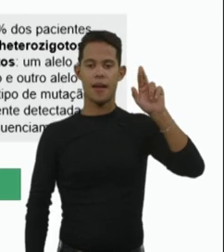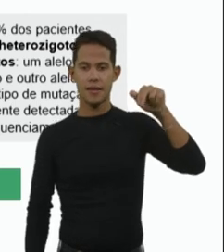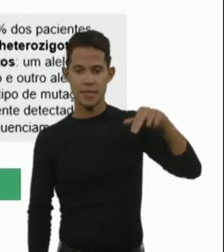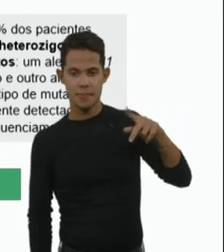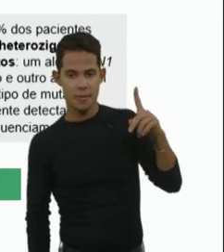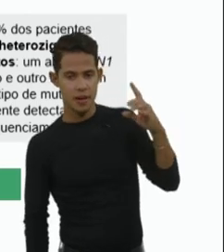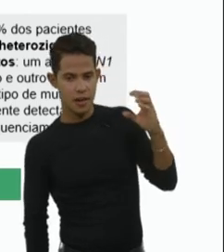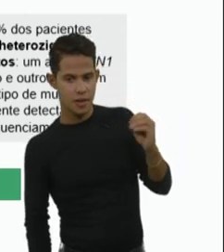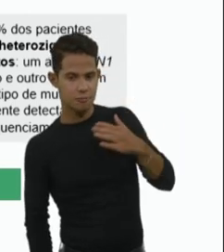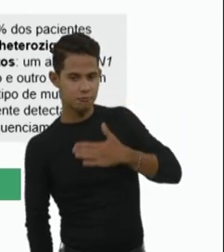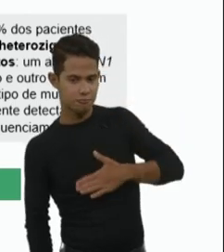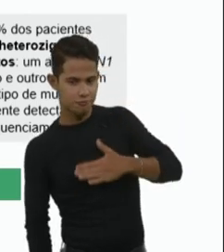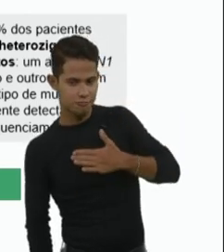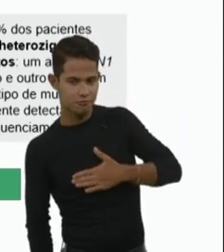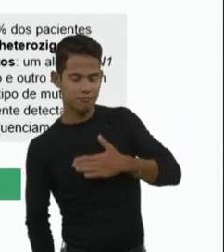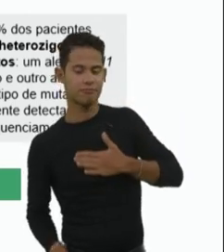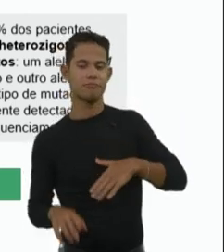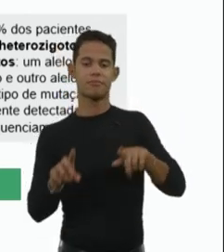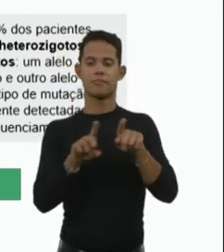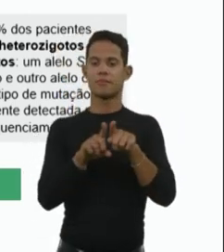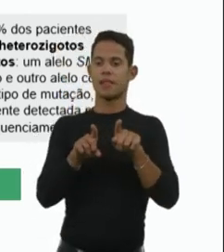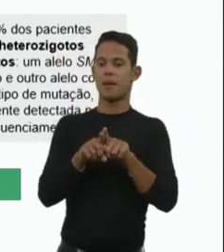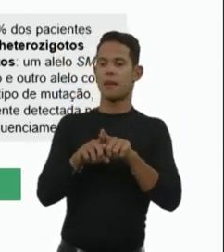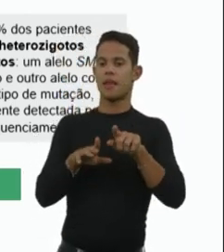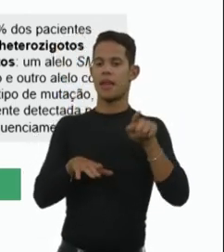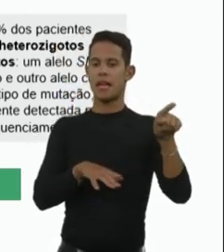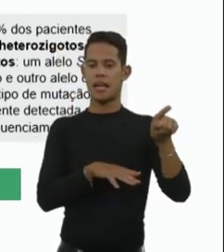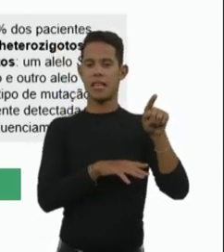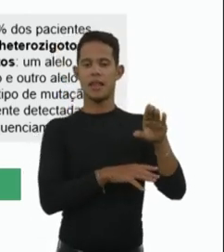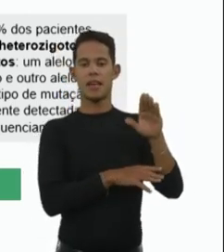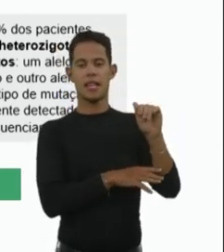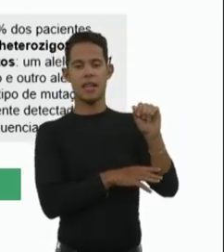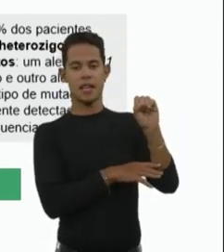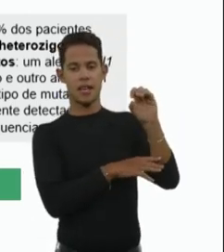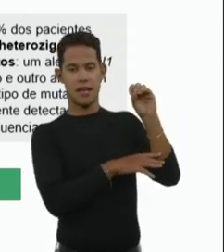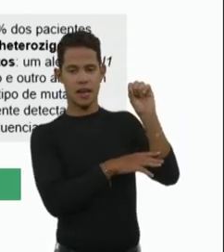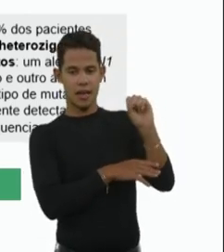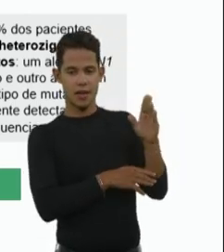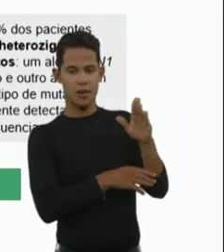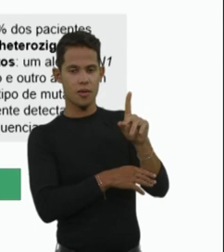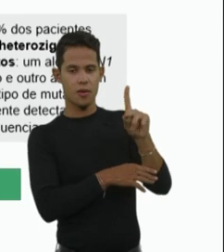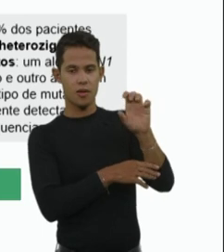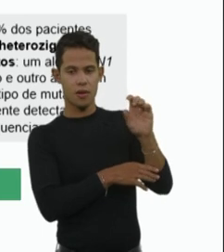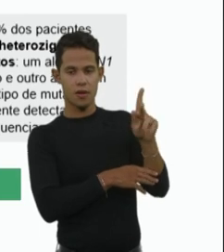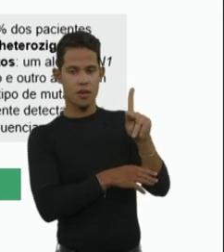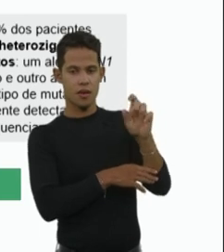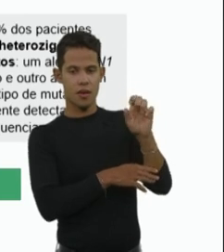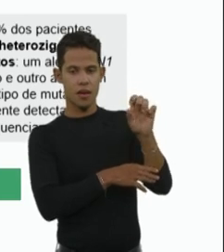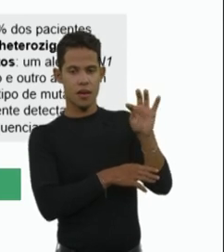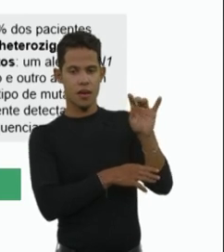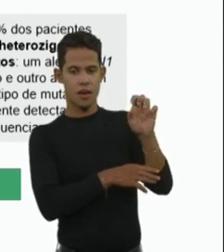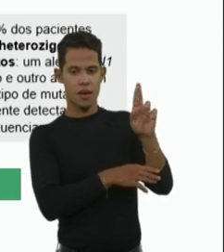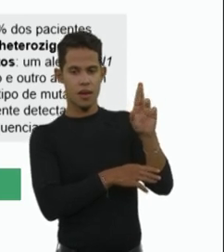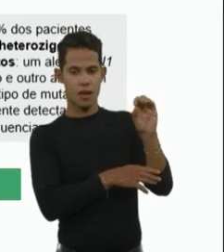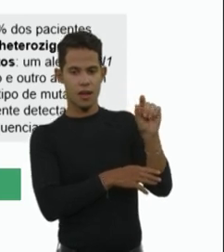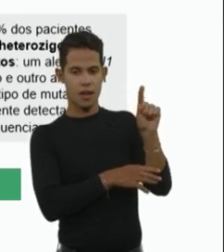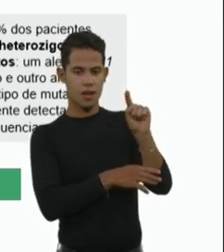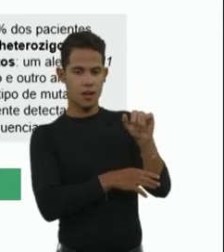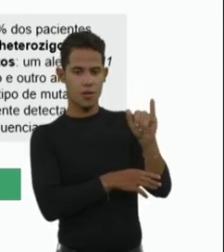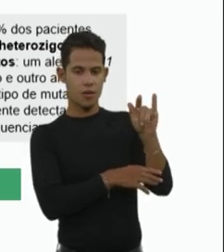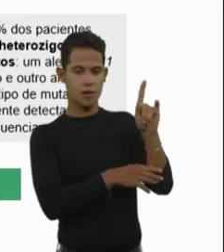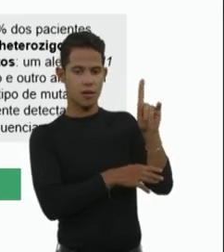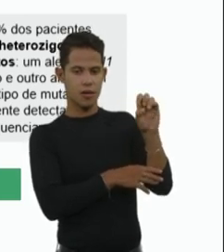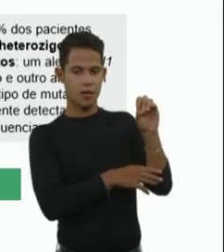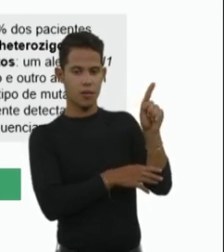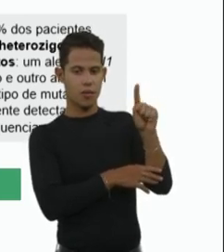é que, infelizmente, então, nesses casos de heterosegose compostos, a gente não vai pegar na triagem neonatal. E